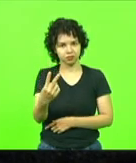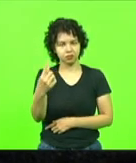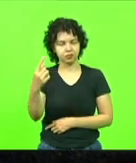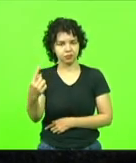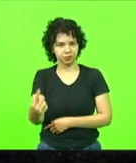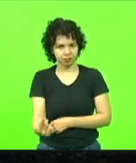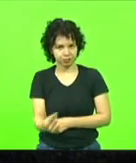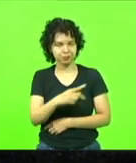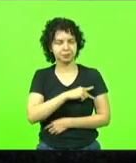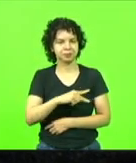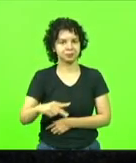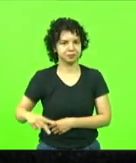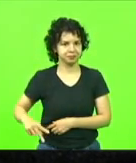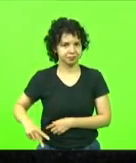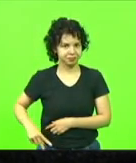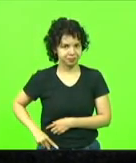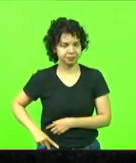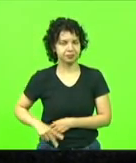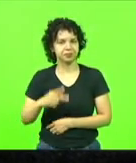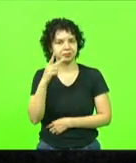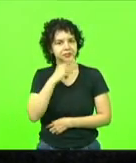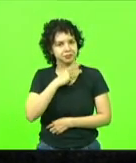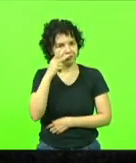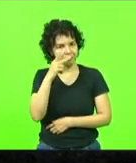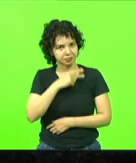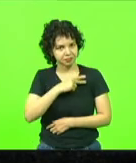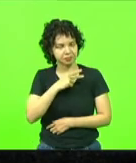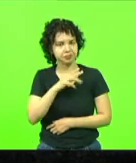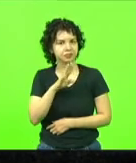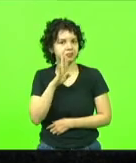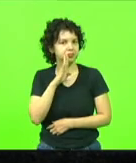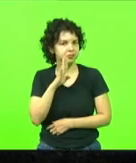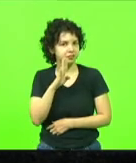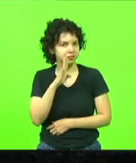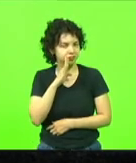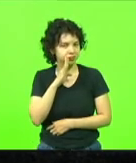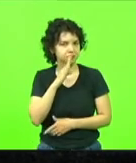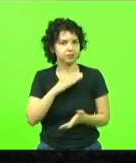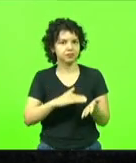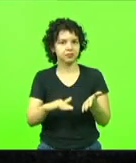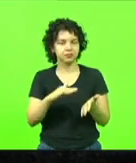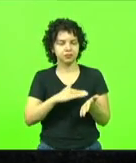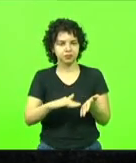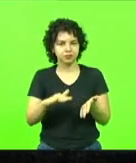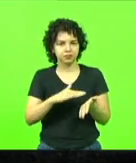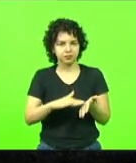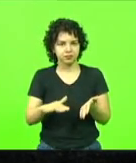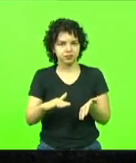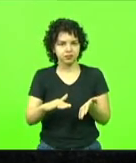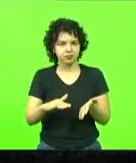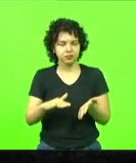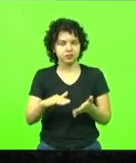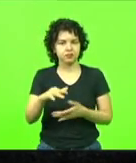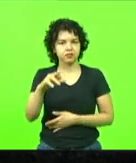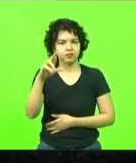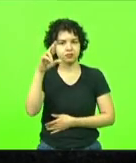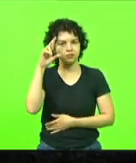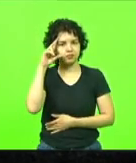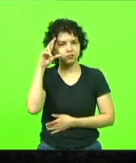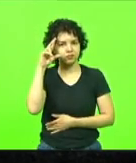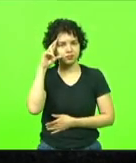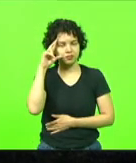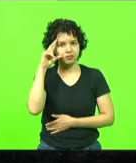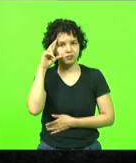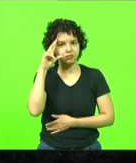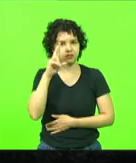deputados que ele de Nunes e Nilson Berlanda, secretarias, deputados Ricardo Alba, Rodrigo